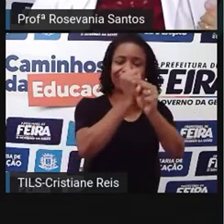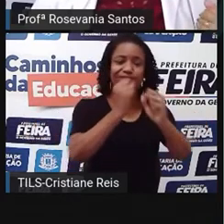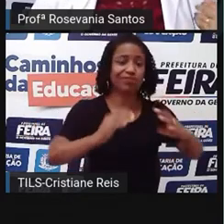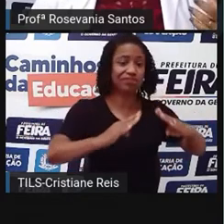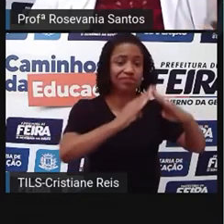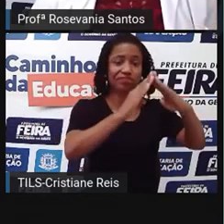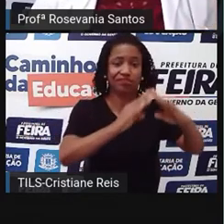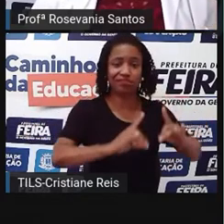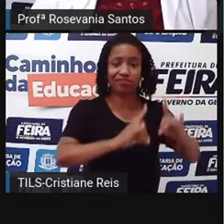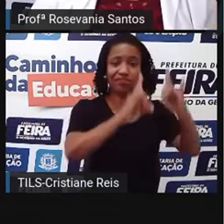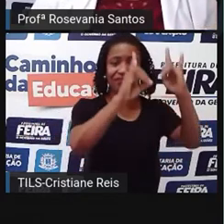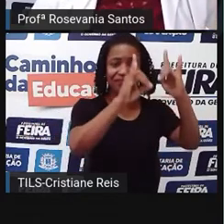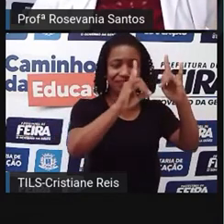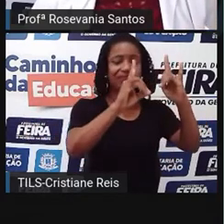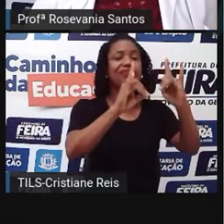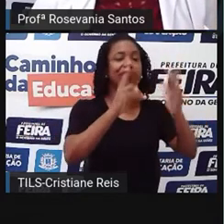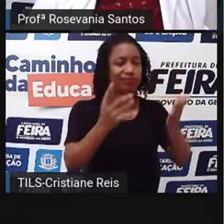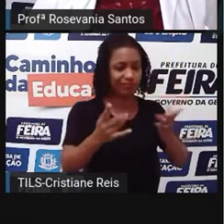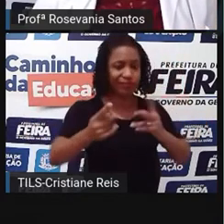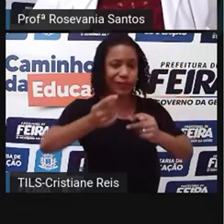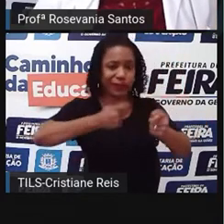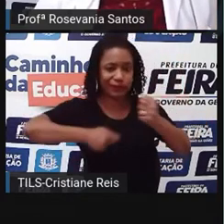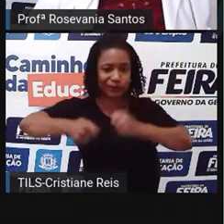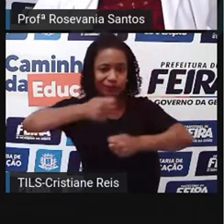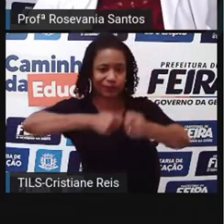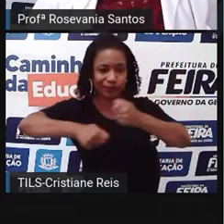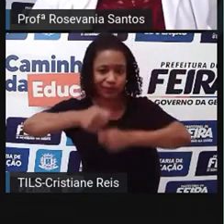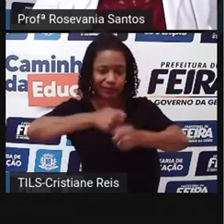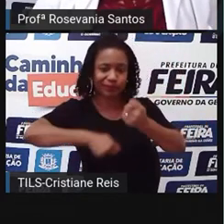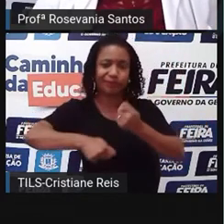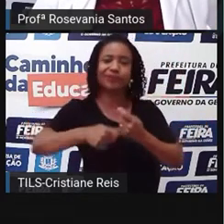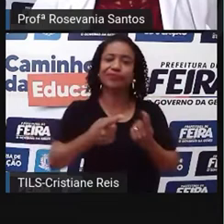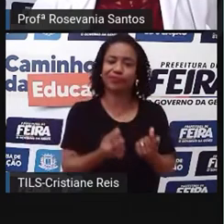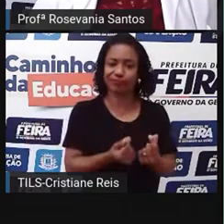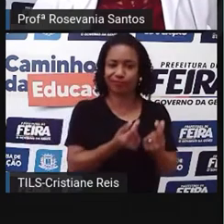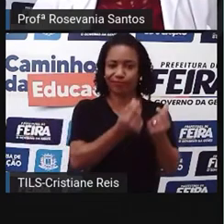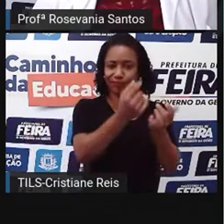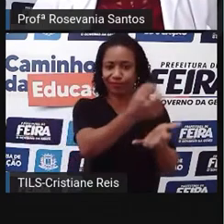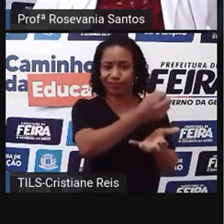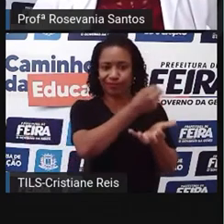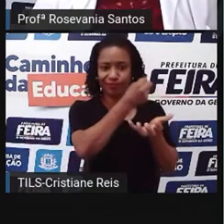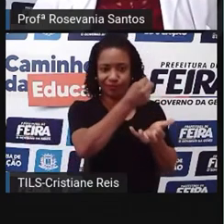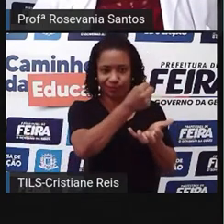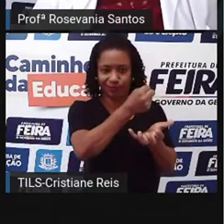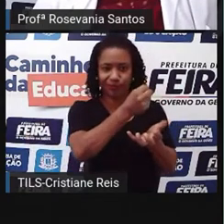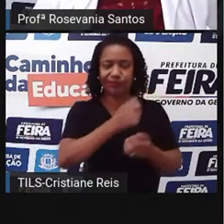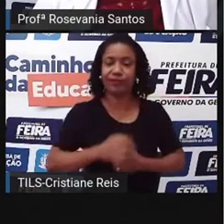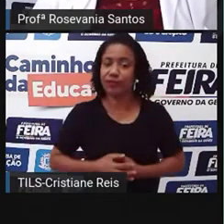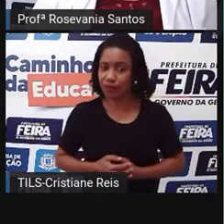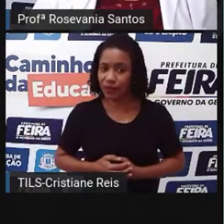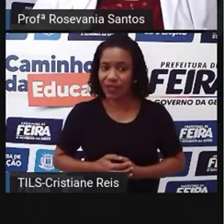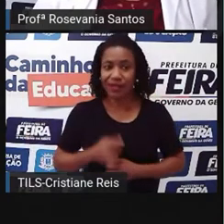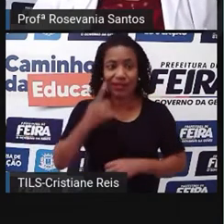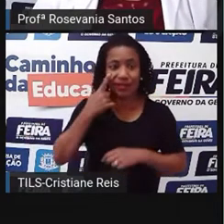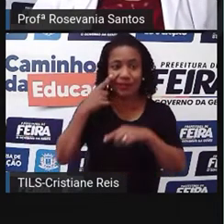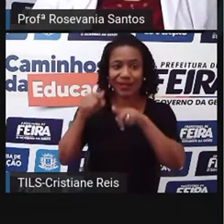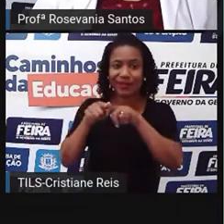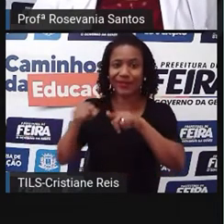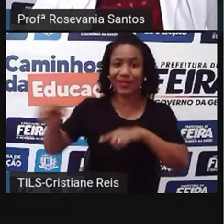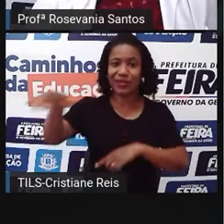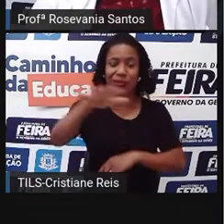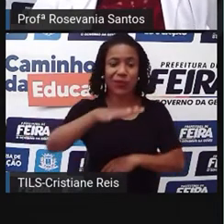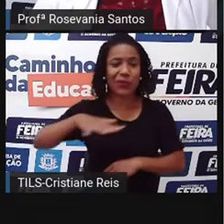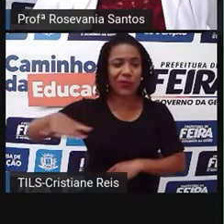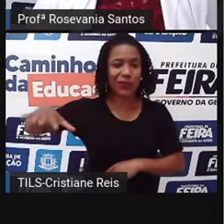da economia ali atuando, né? Mais espaço natural. Temos também agora aqui essa parte de campos, né? Que a gente não tinha